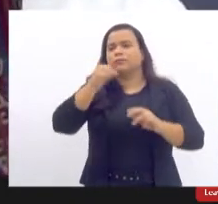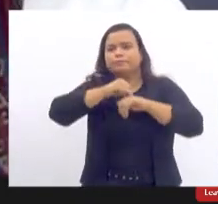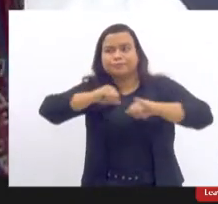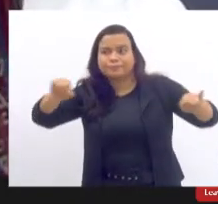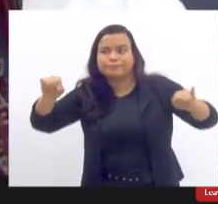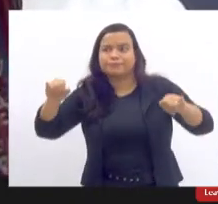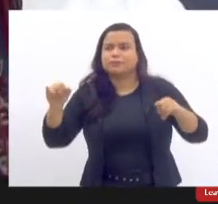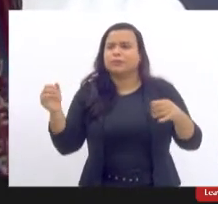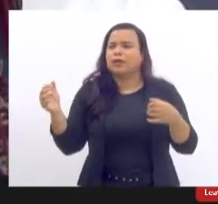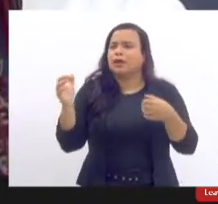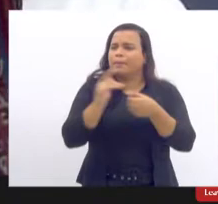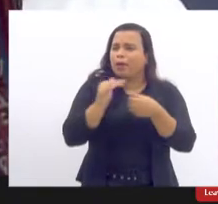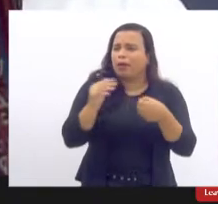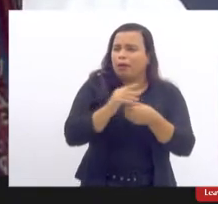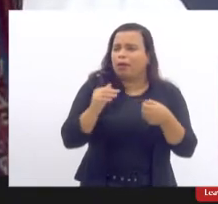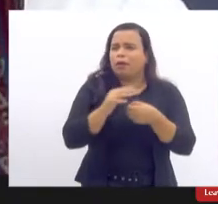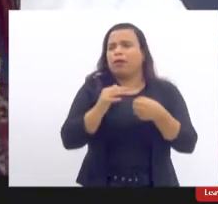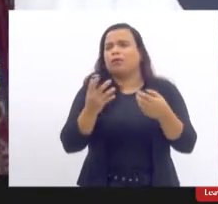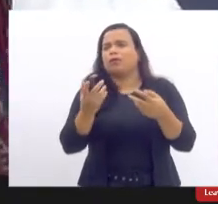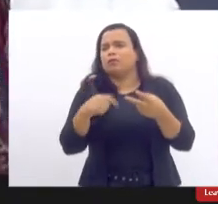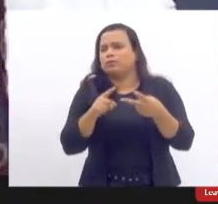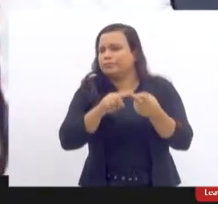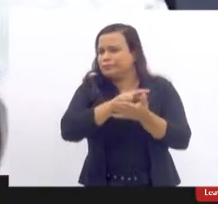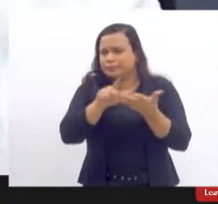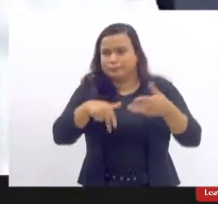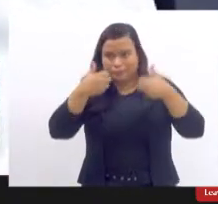banco de dados. Bem,